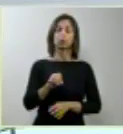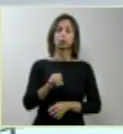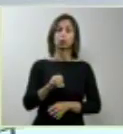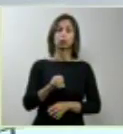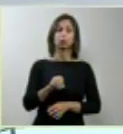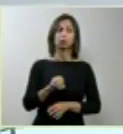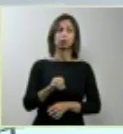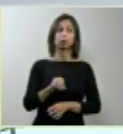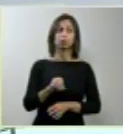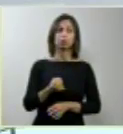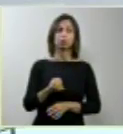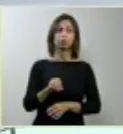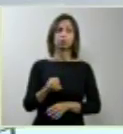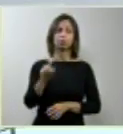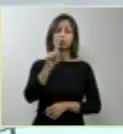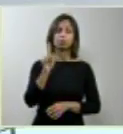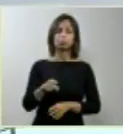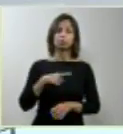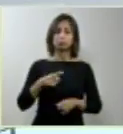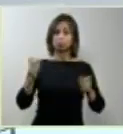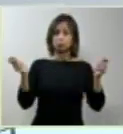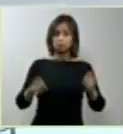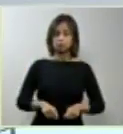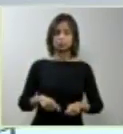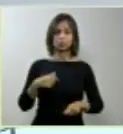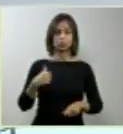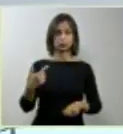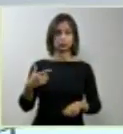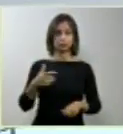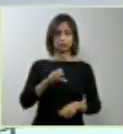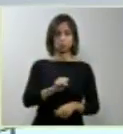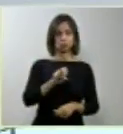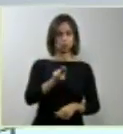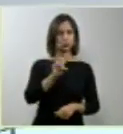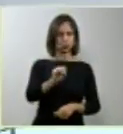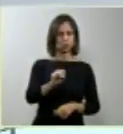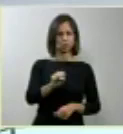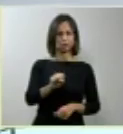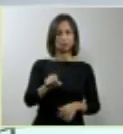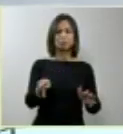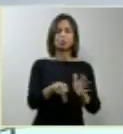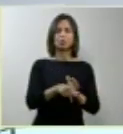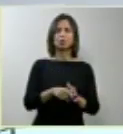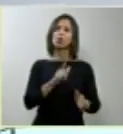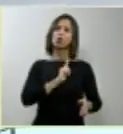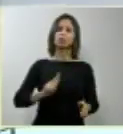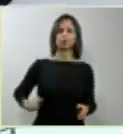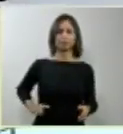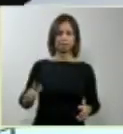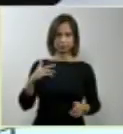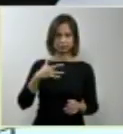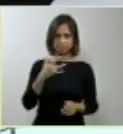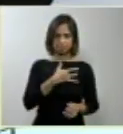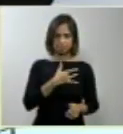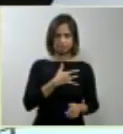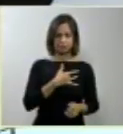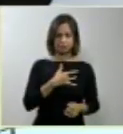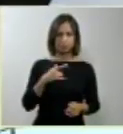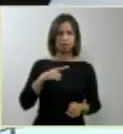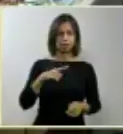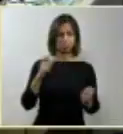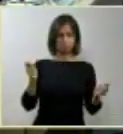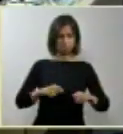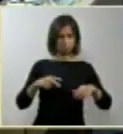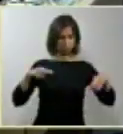da capacidade do nosso sistema de saúde de fazer esse diagnóstico em todo o território nacional.